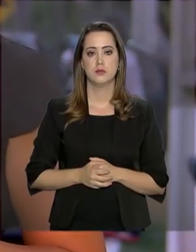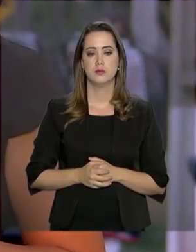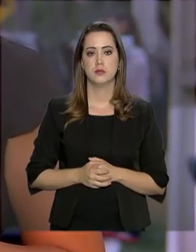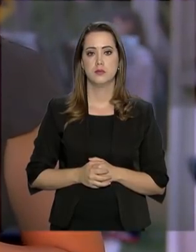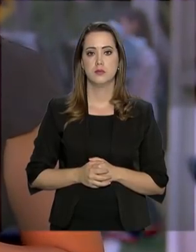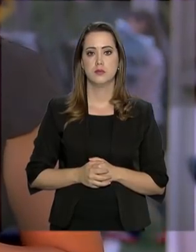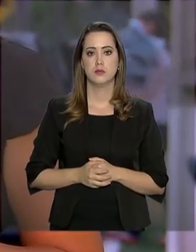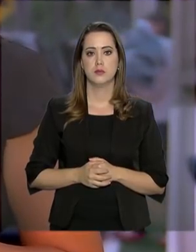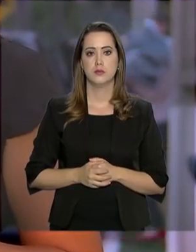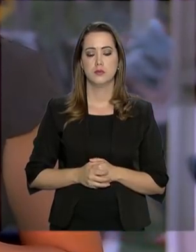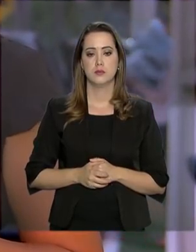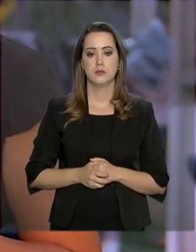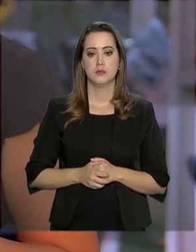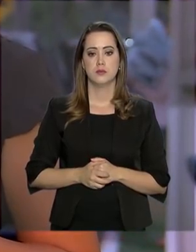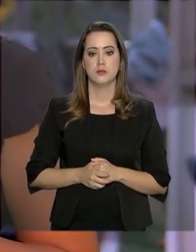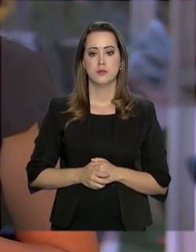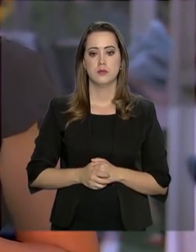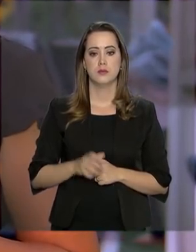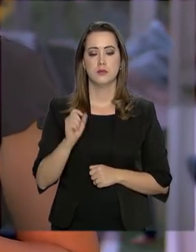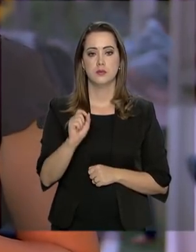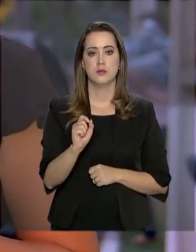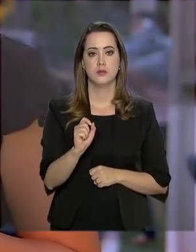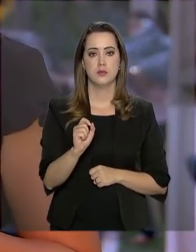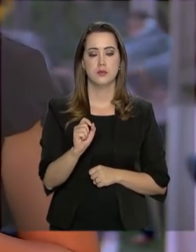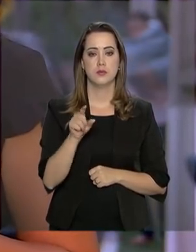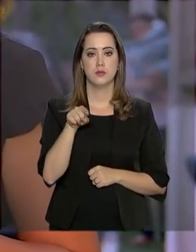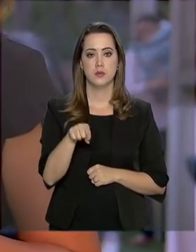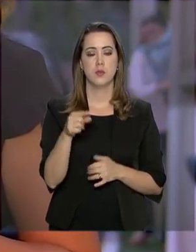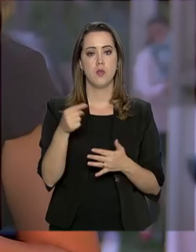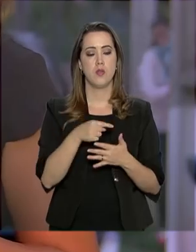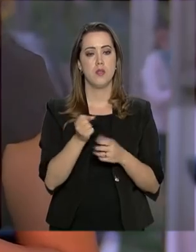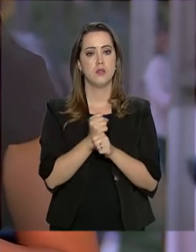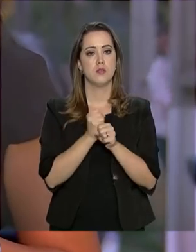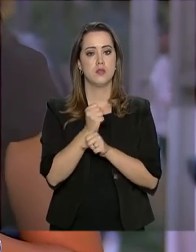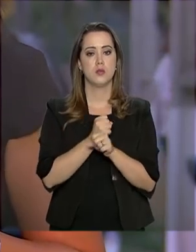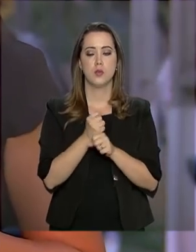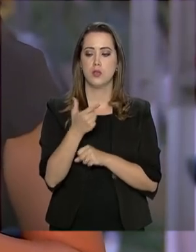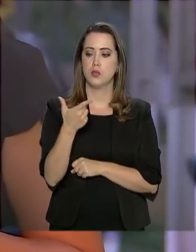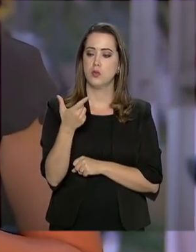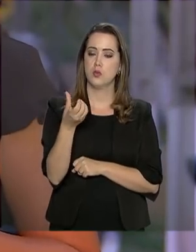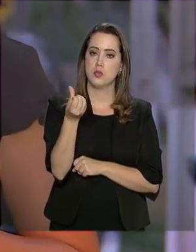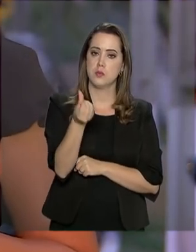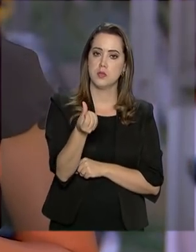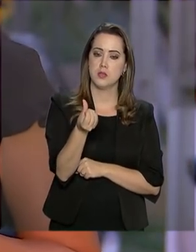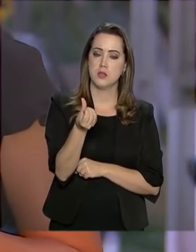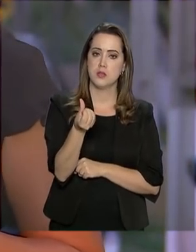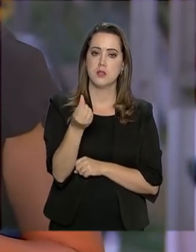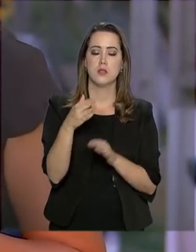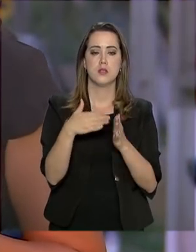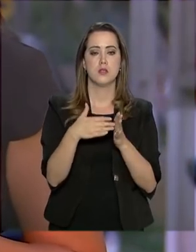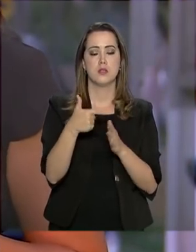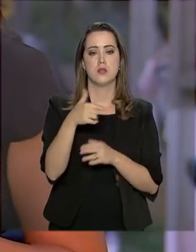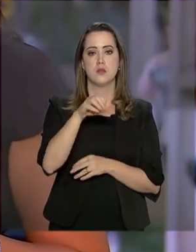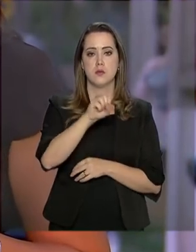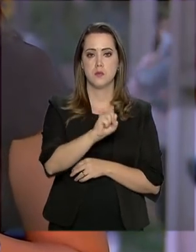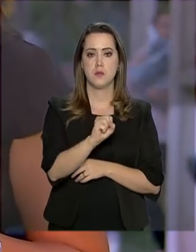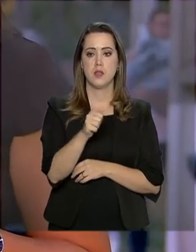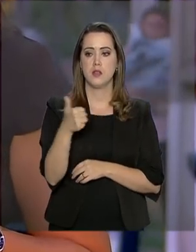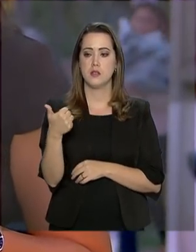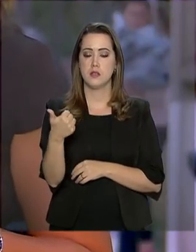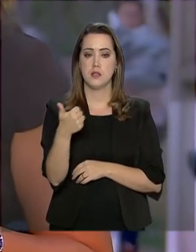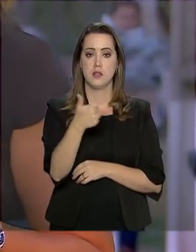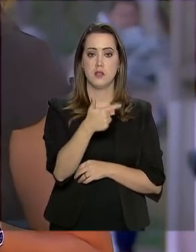Pronto. O que se melhorou? Olha, entre o ano de 2016 e o ano passado, 2018, 122